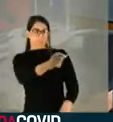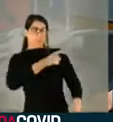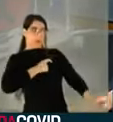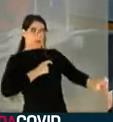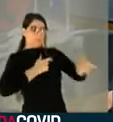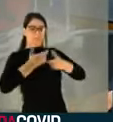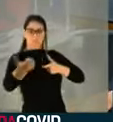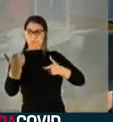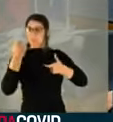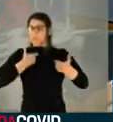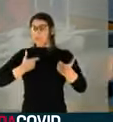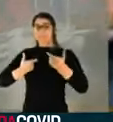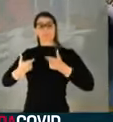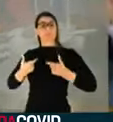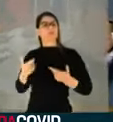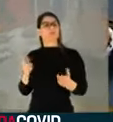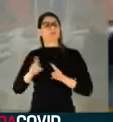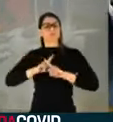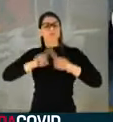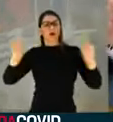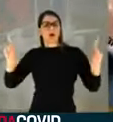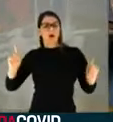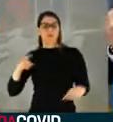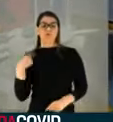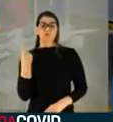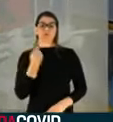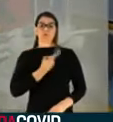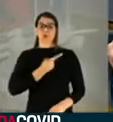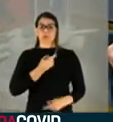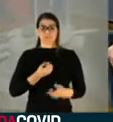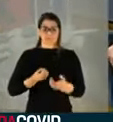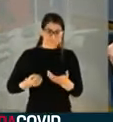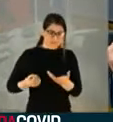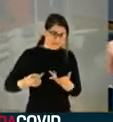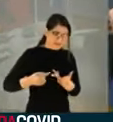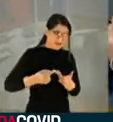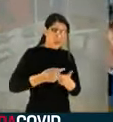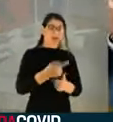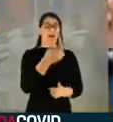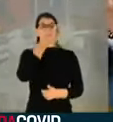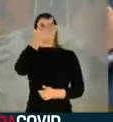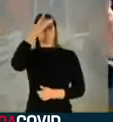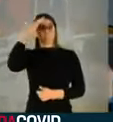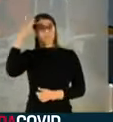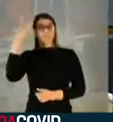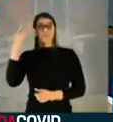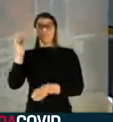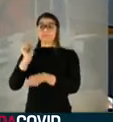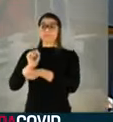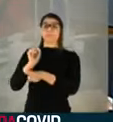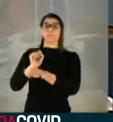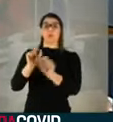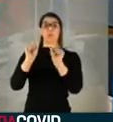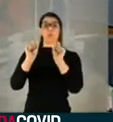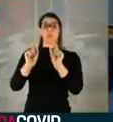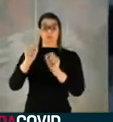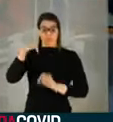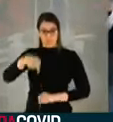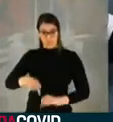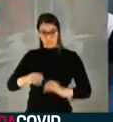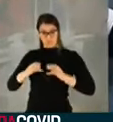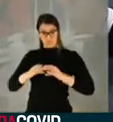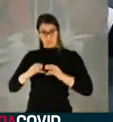parta de onde partir. São milhões de pessoas hoje no Brasil que esperam dessa CPI uma